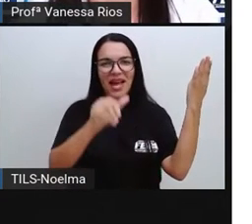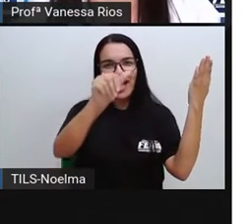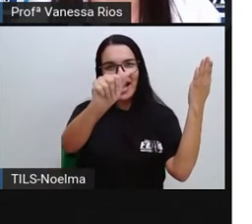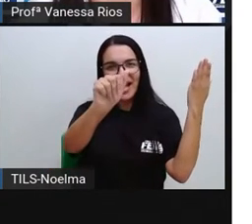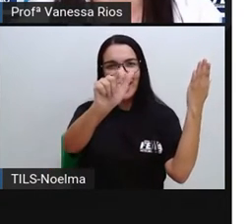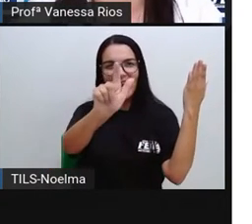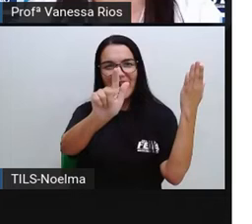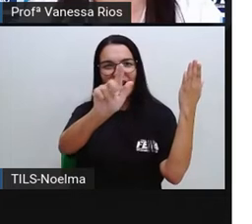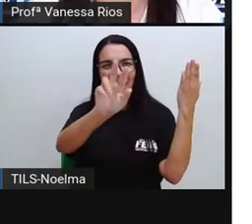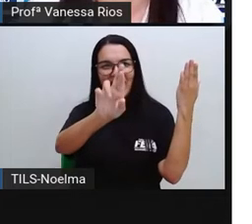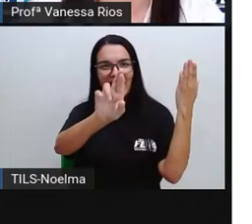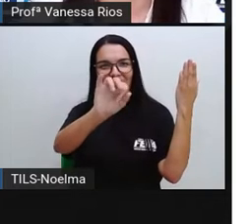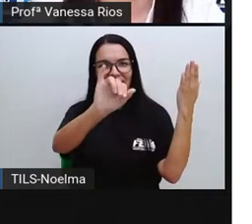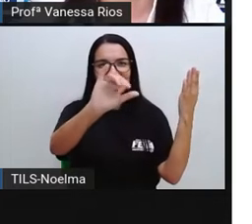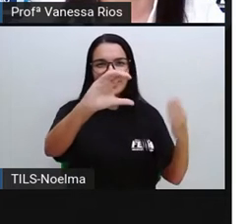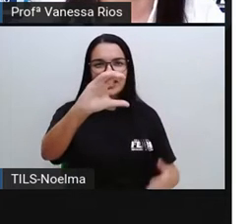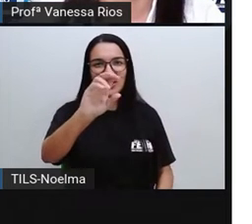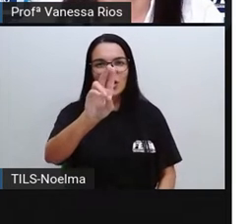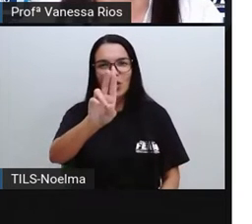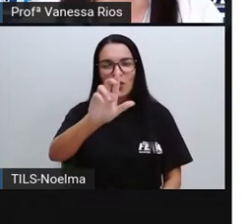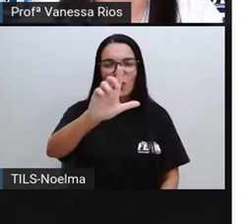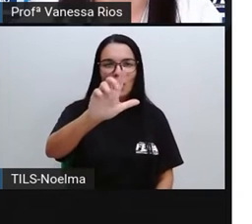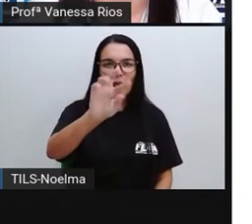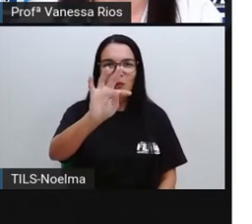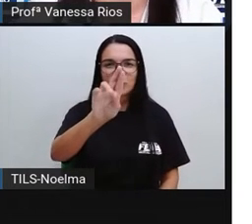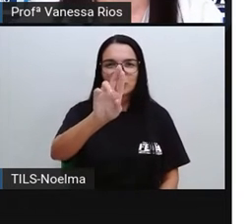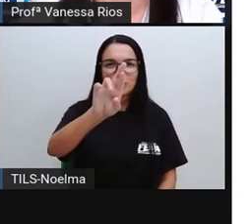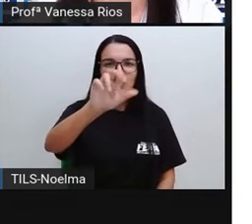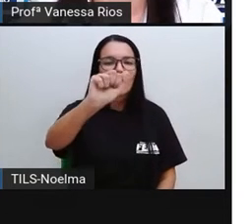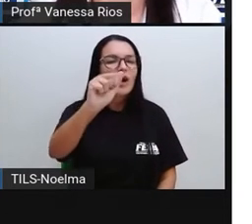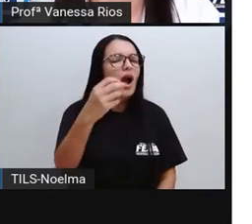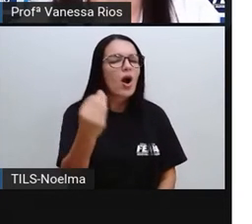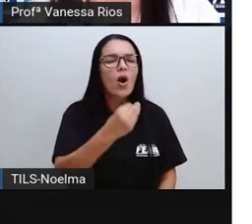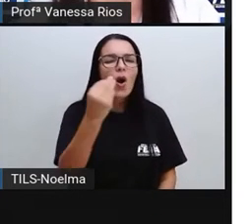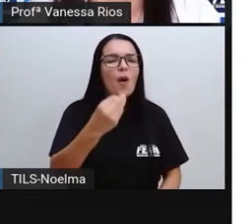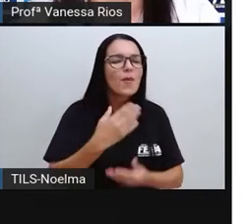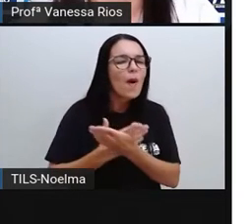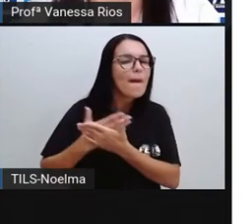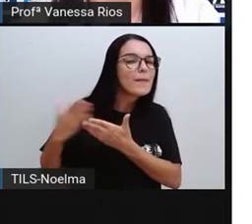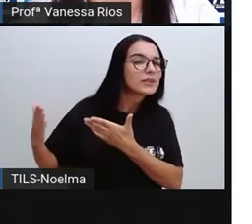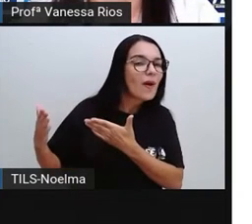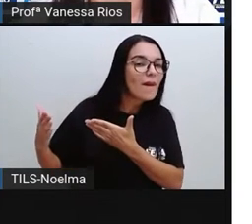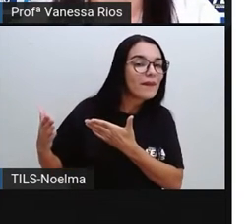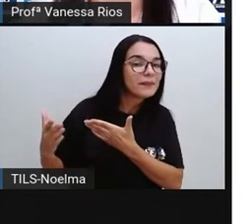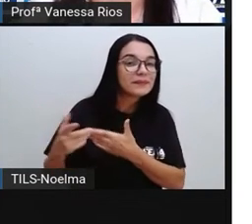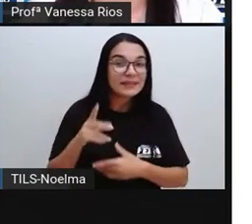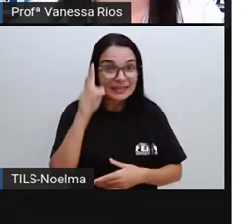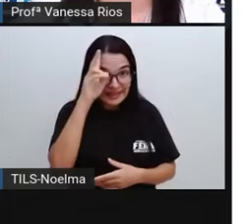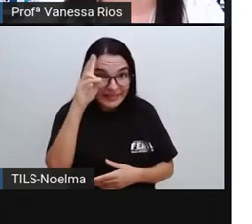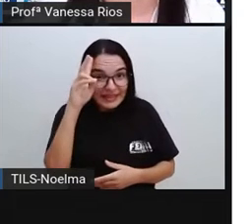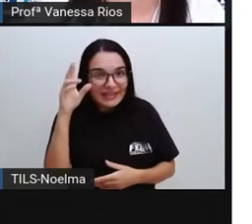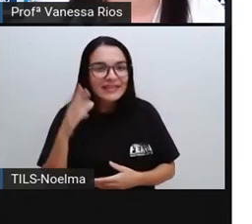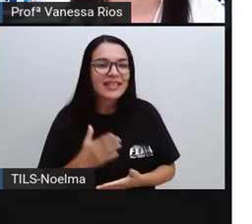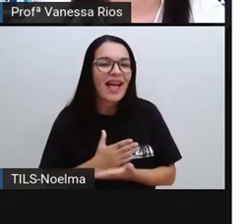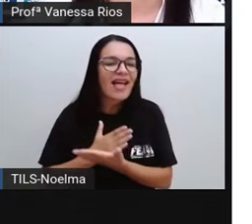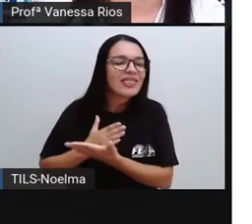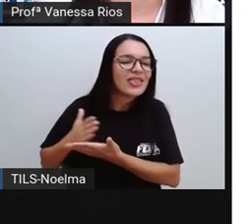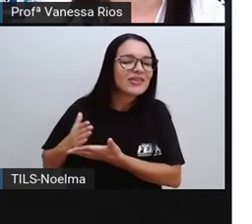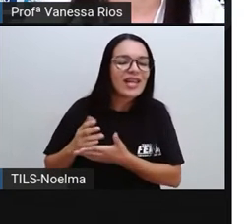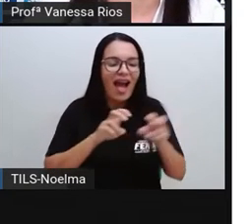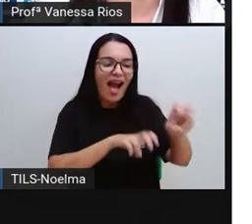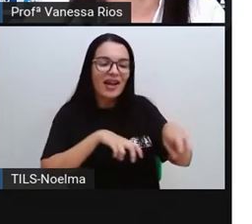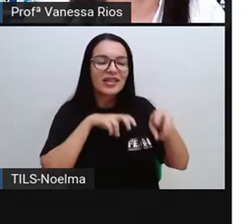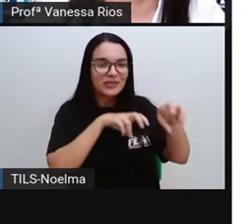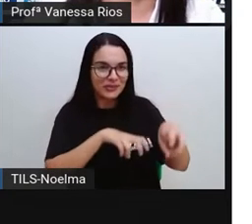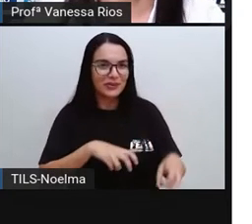observando como é que a agricultura começou. Estão lembrados lá do tema do início da aula? Ó, início da